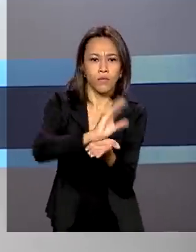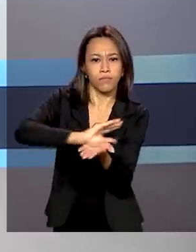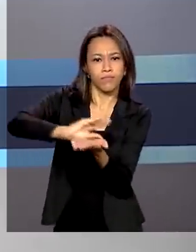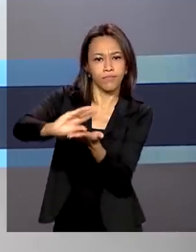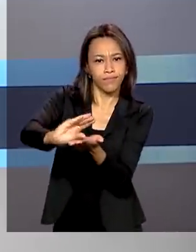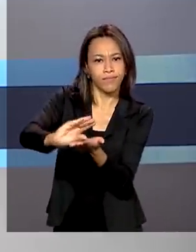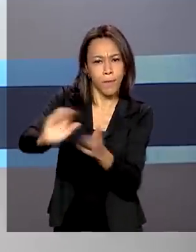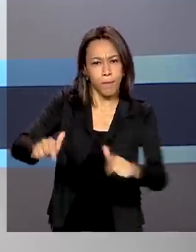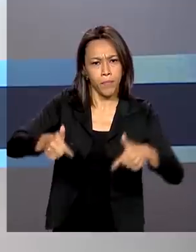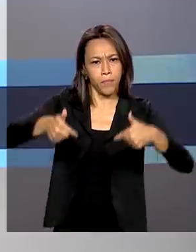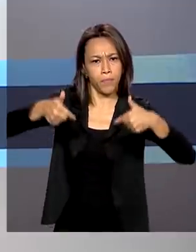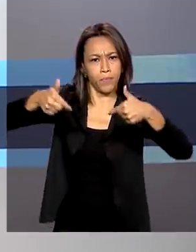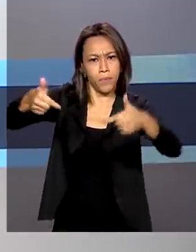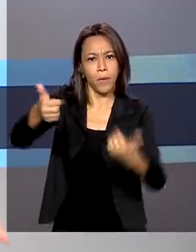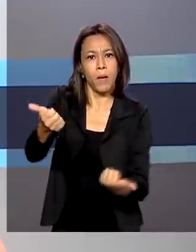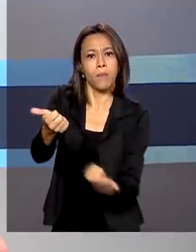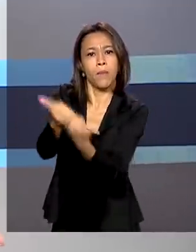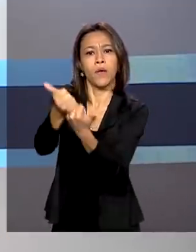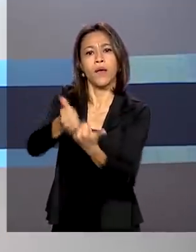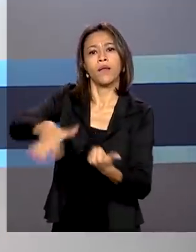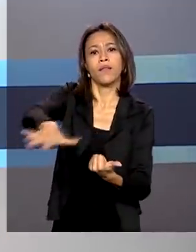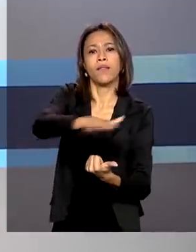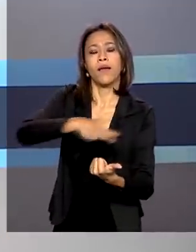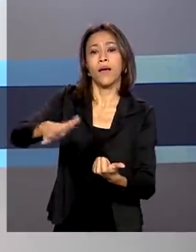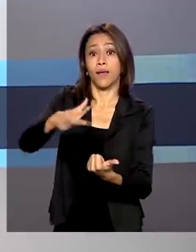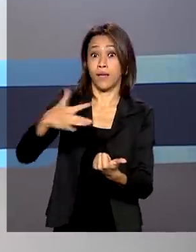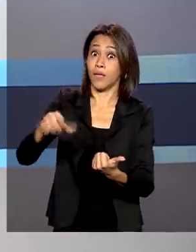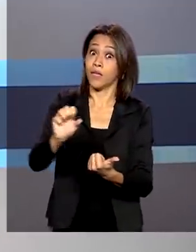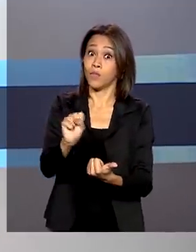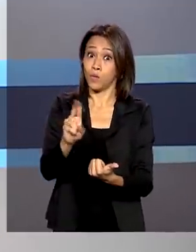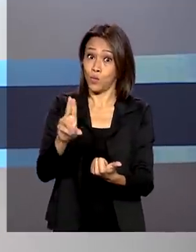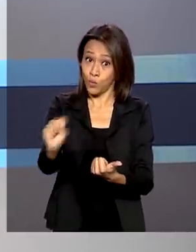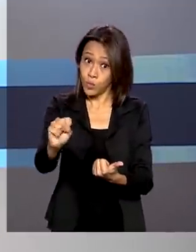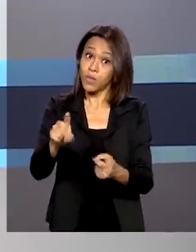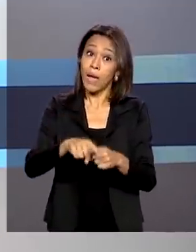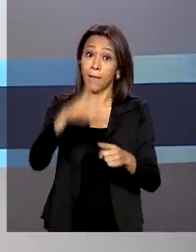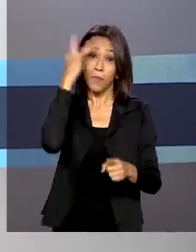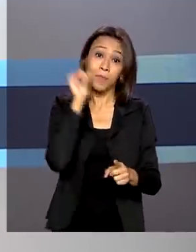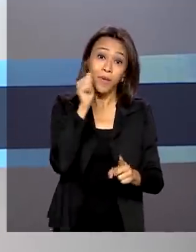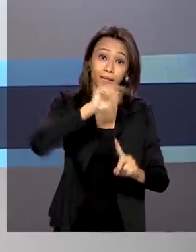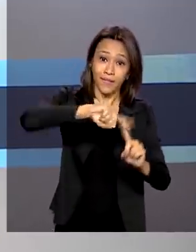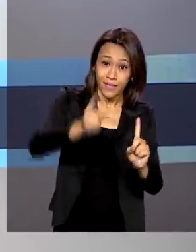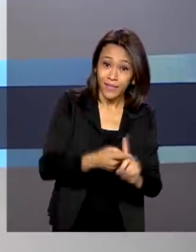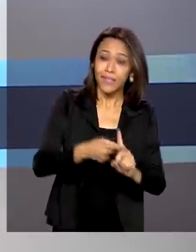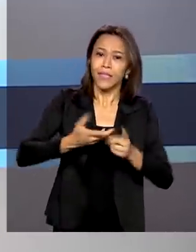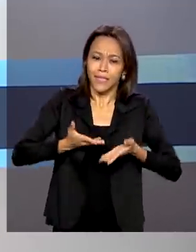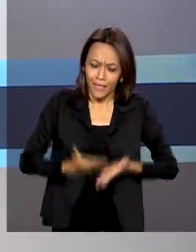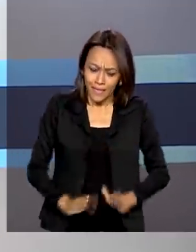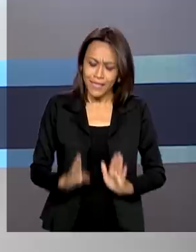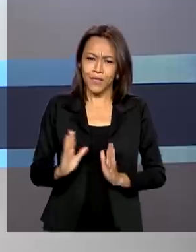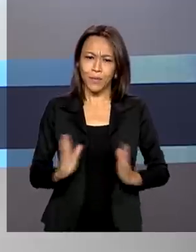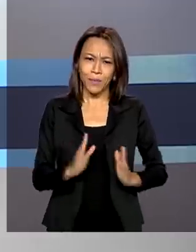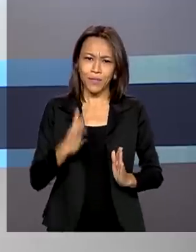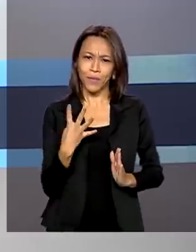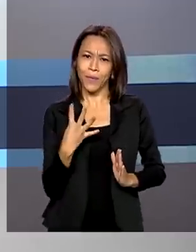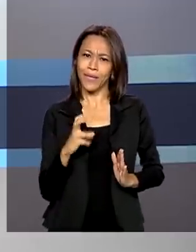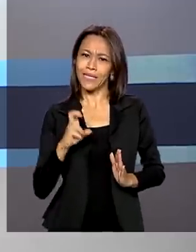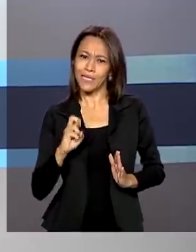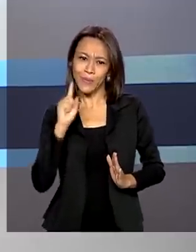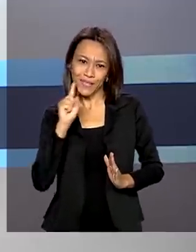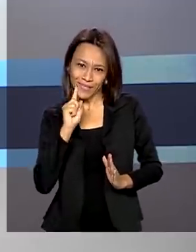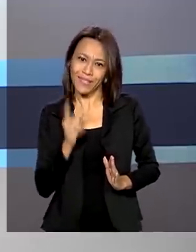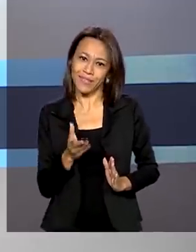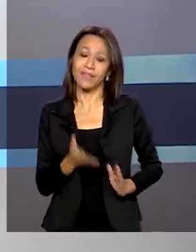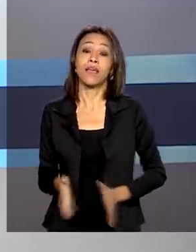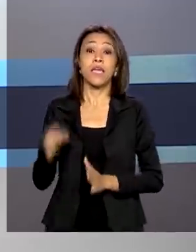ações para fortalecer o atendimento no SUS a gestantes e puérperas, que são as mães com bebês até 45 dias. Esse